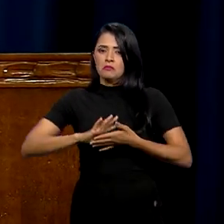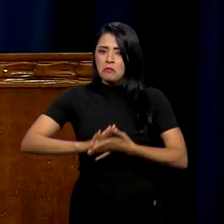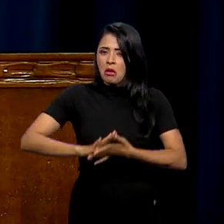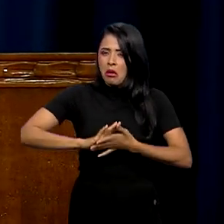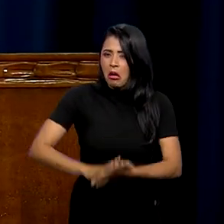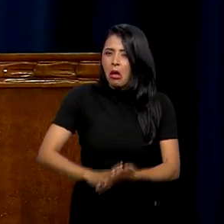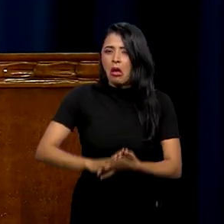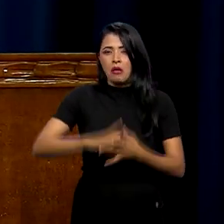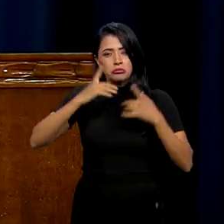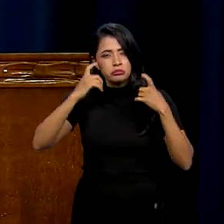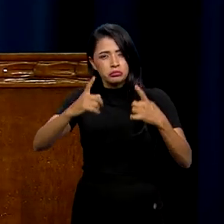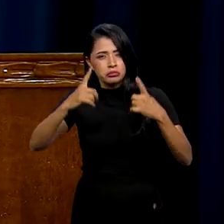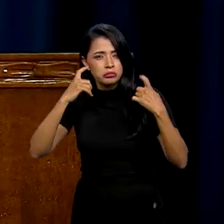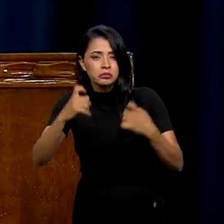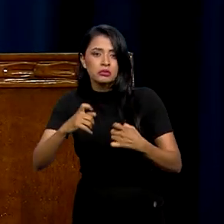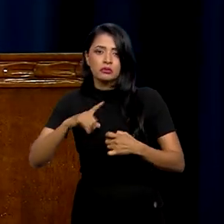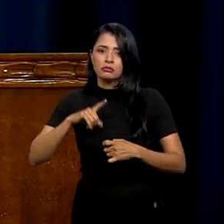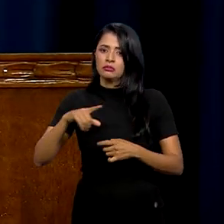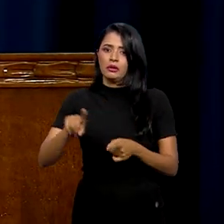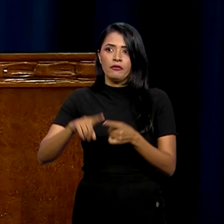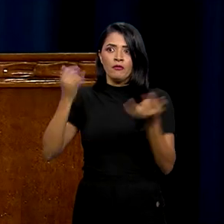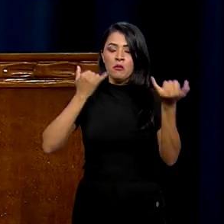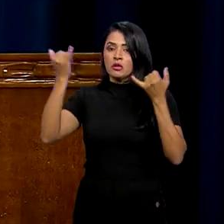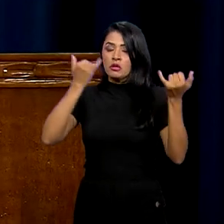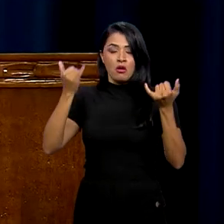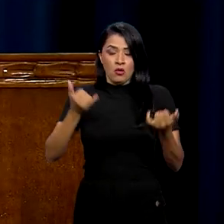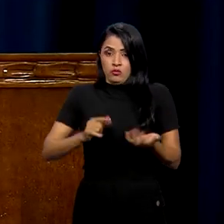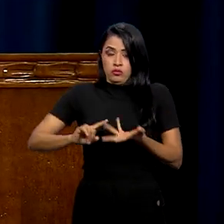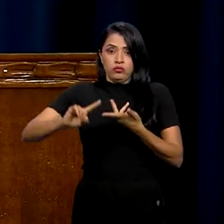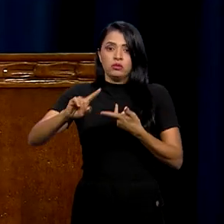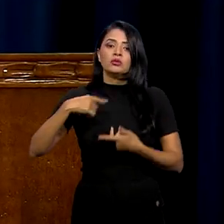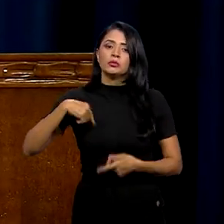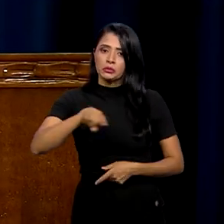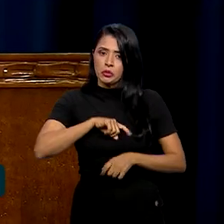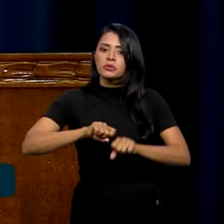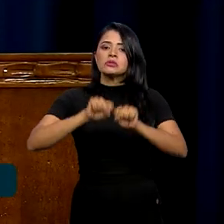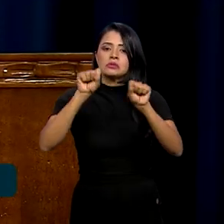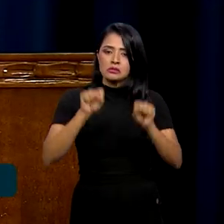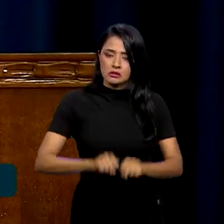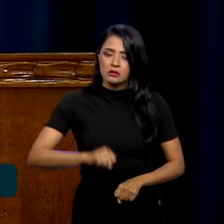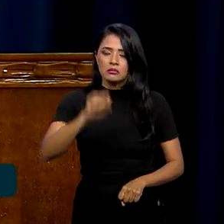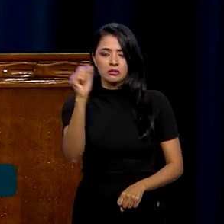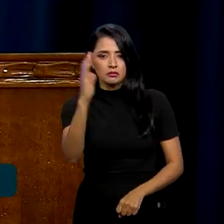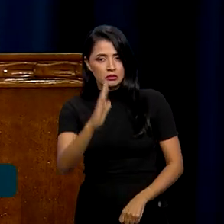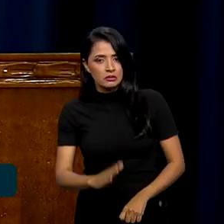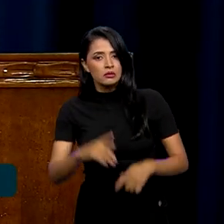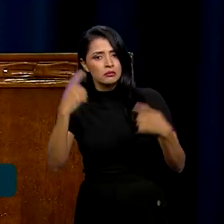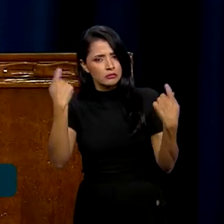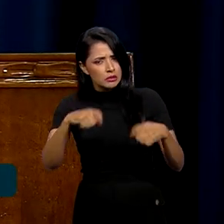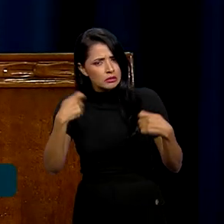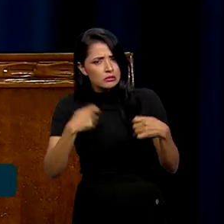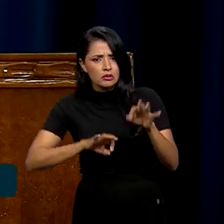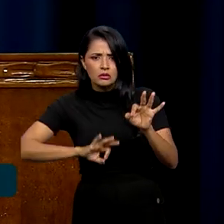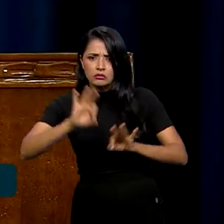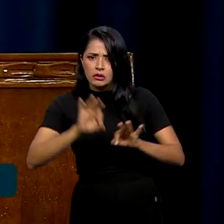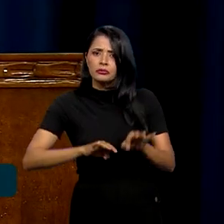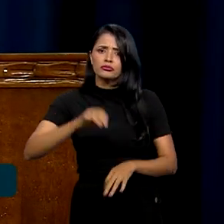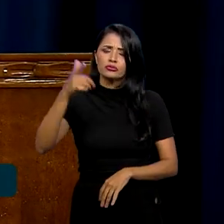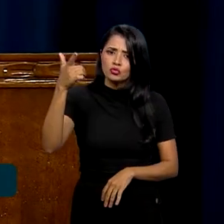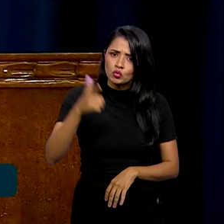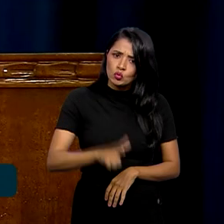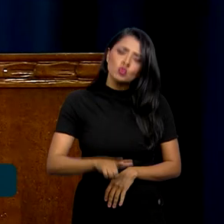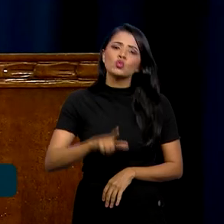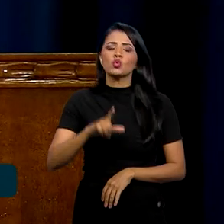violento e do caos informacional, nosso sistema brasileiro de inteligência precisa ser reorganizado